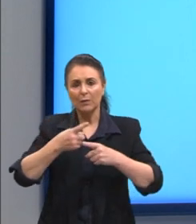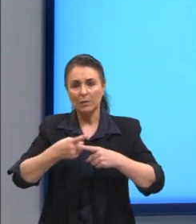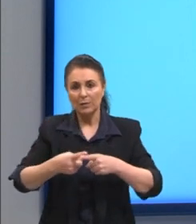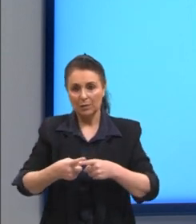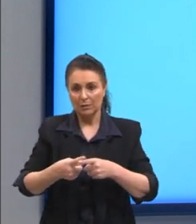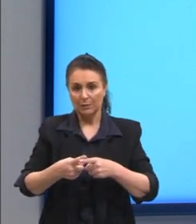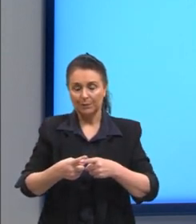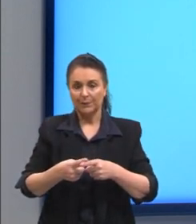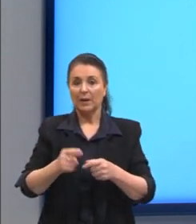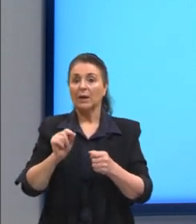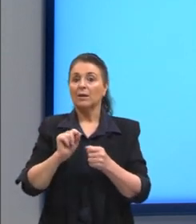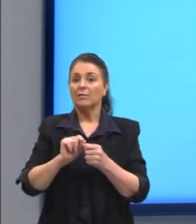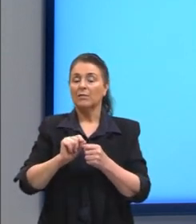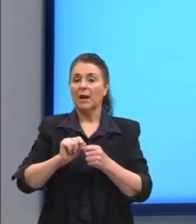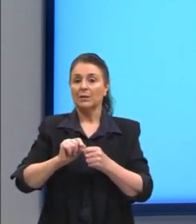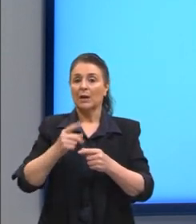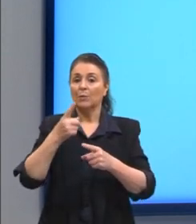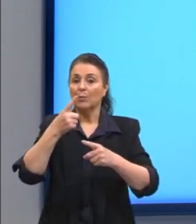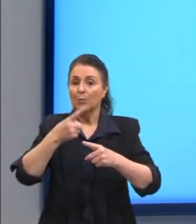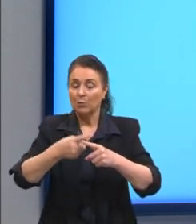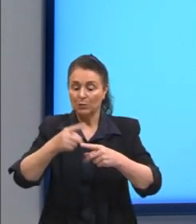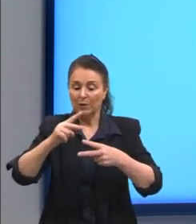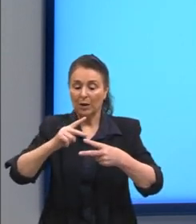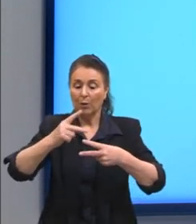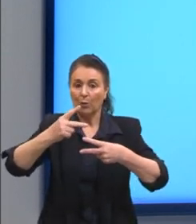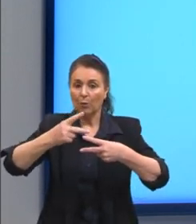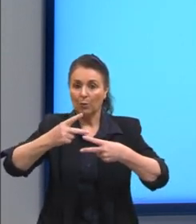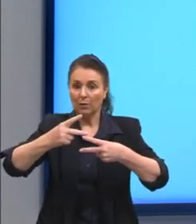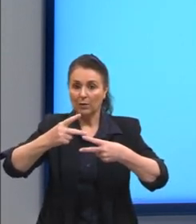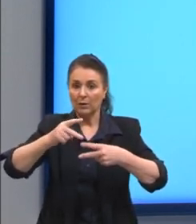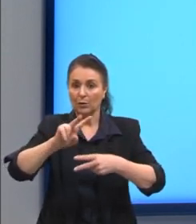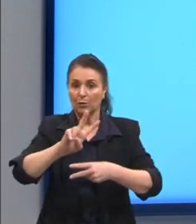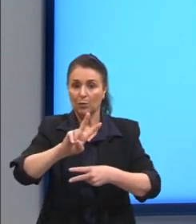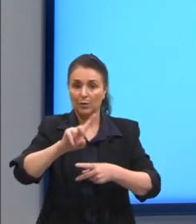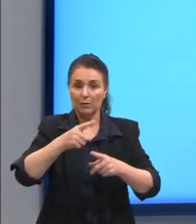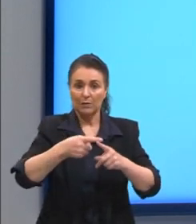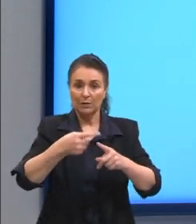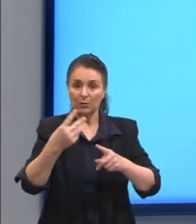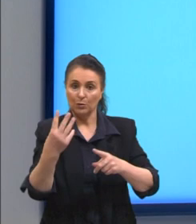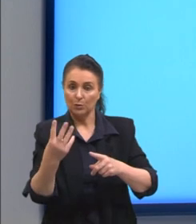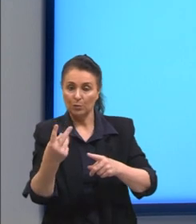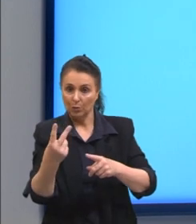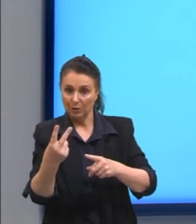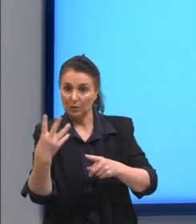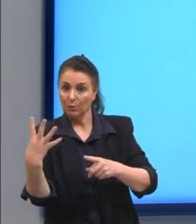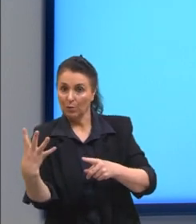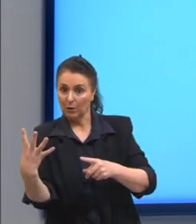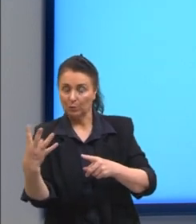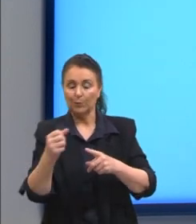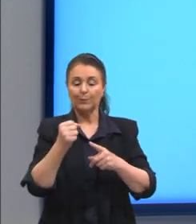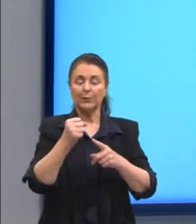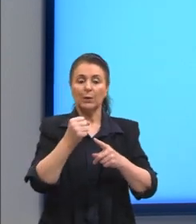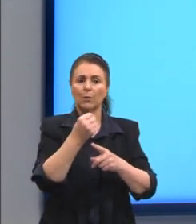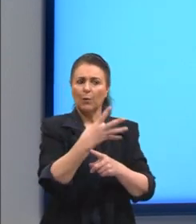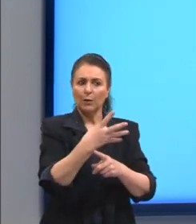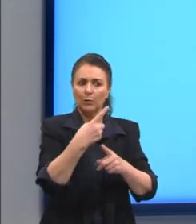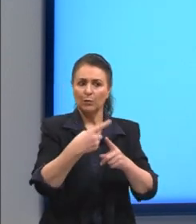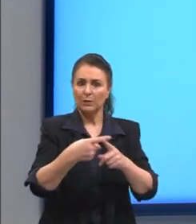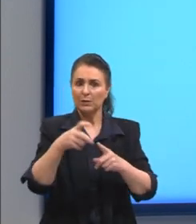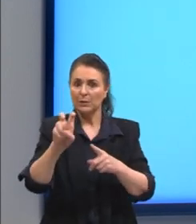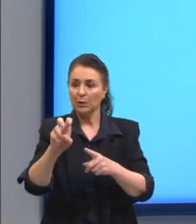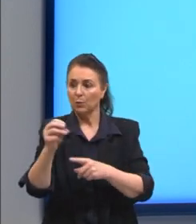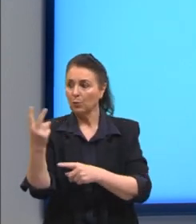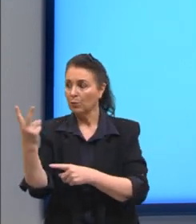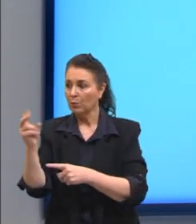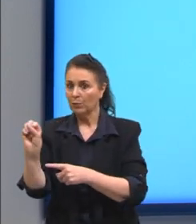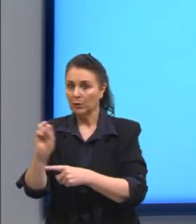multiplicamos os coeficientes, né? 2 vezes 2 é 4 e 4 vezes 5 é